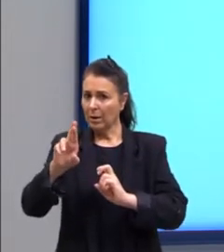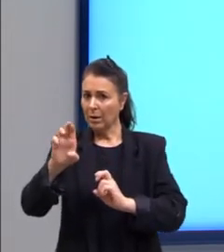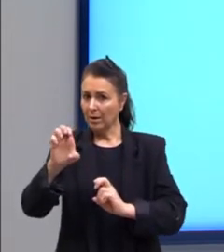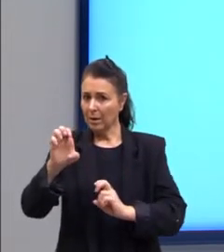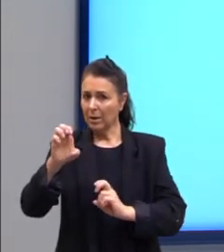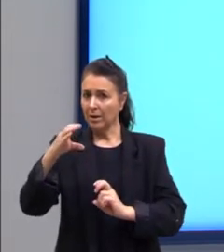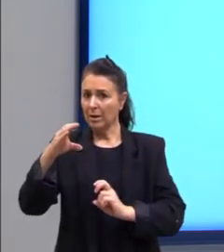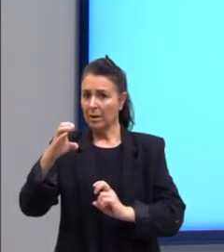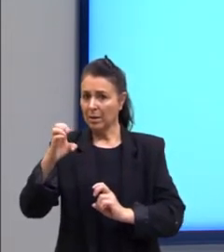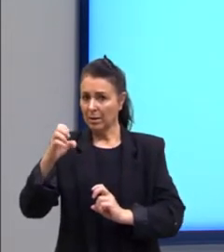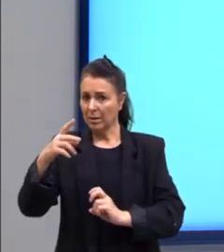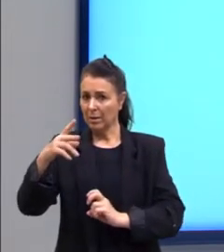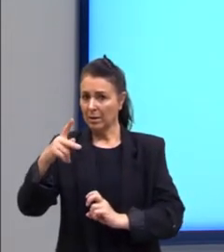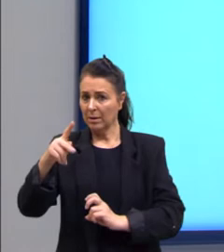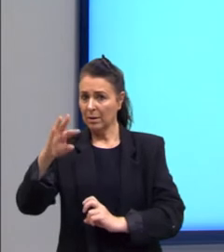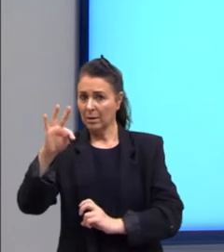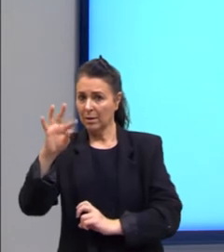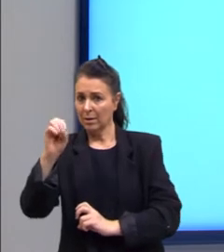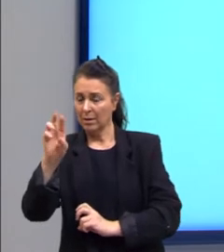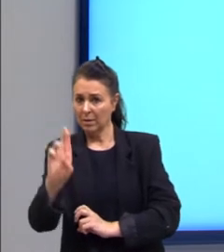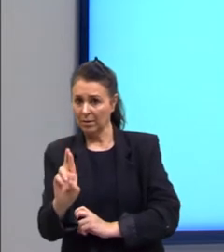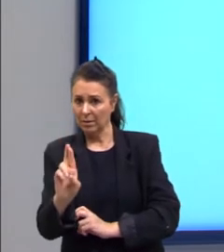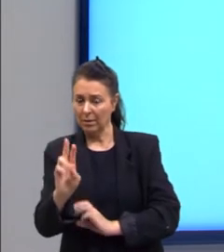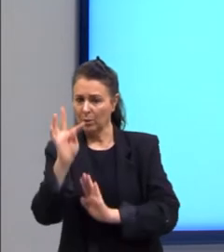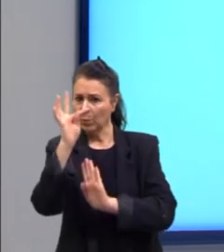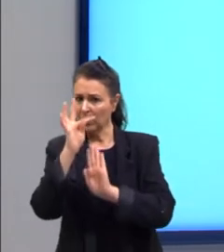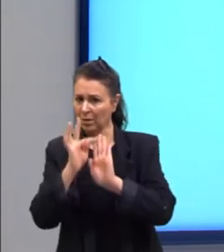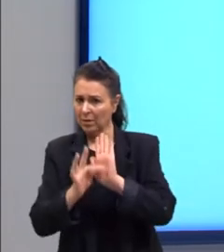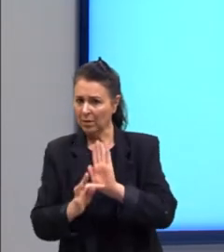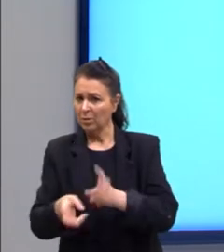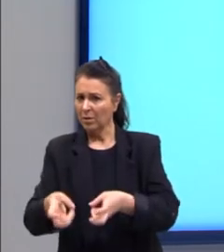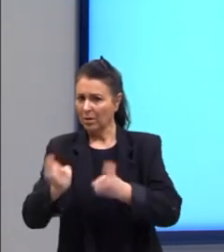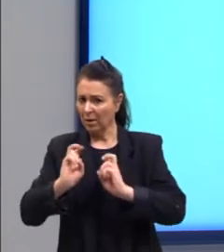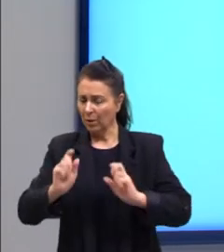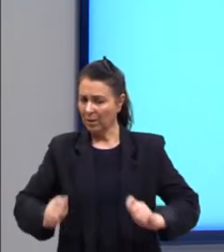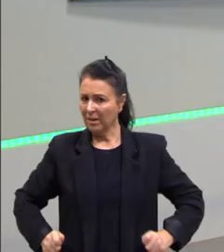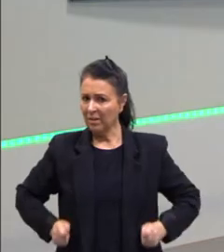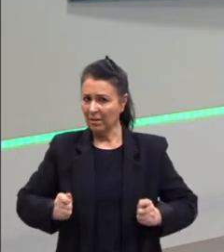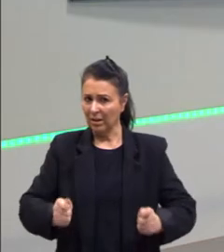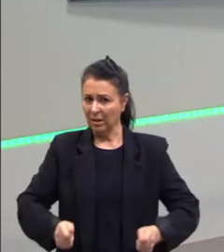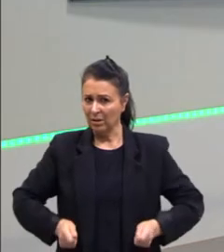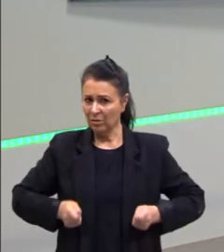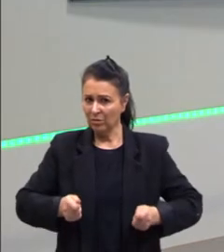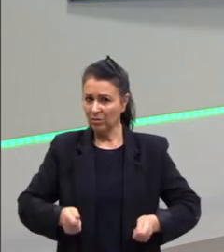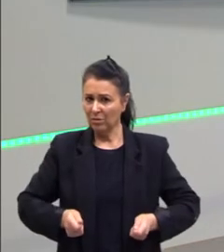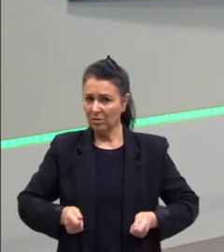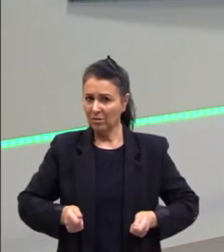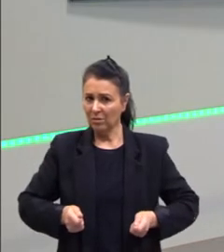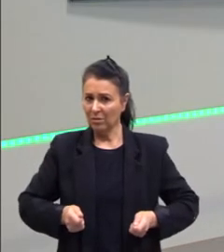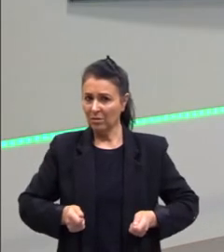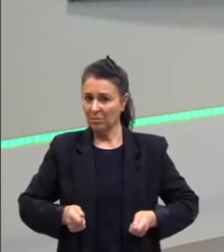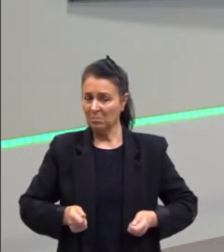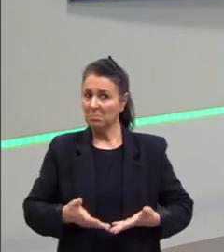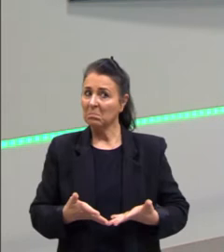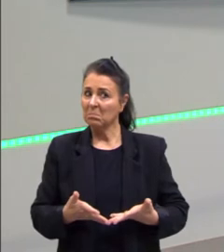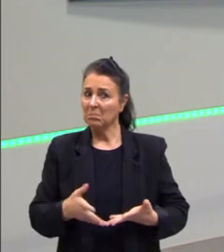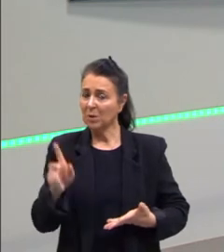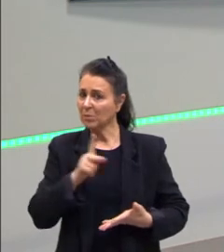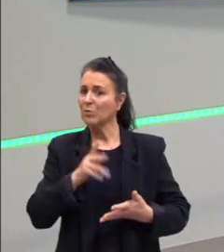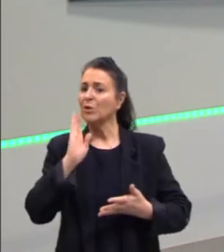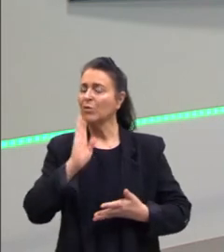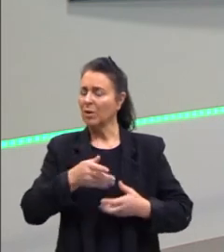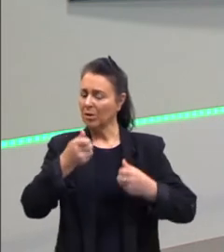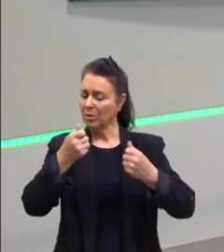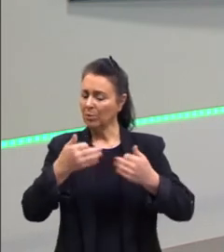publicitário que nós acabamos de ler é o cadeirante? Nós já comentamos isso e